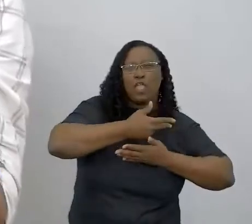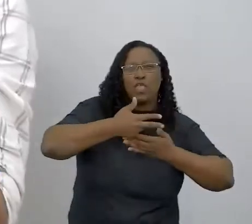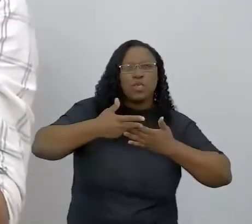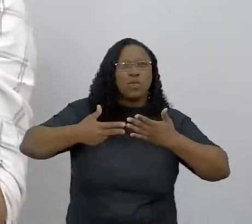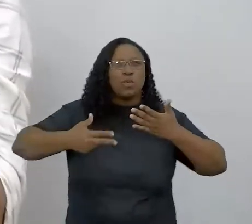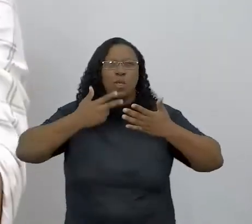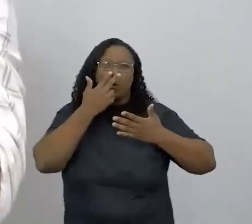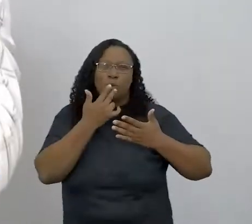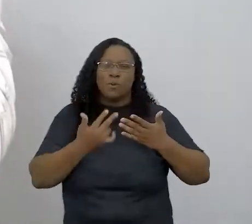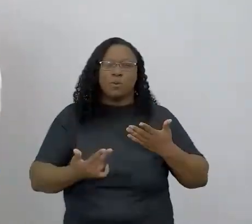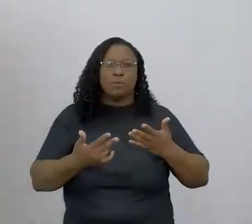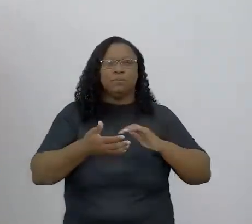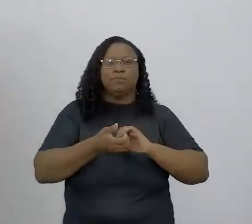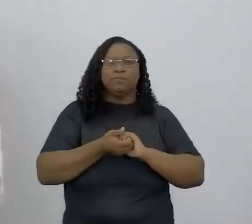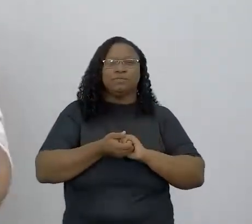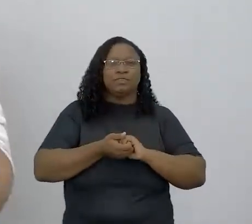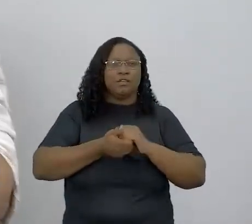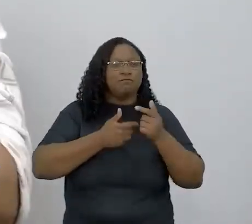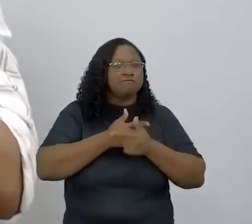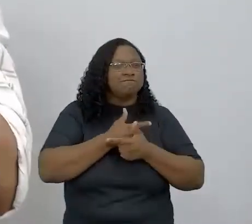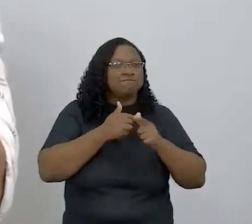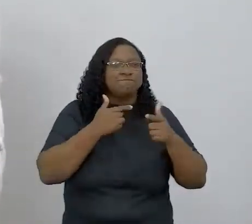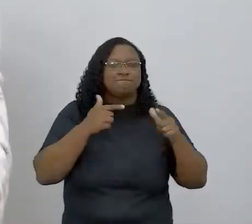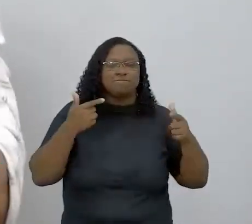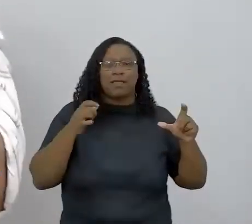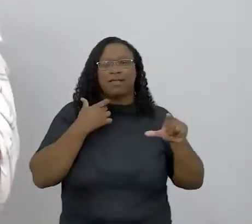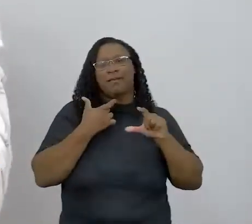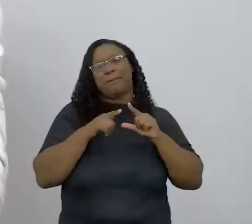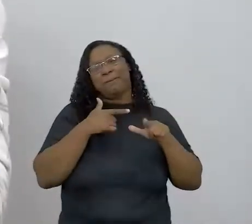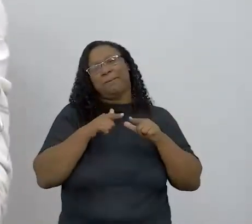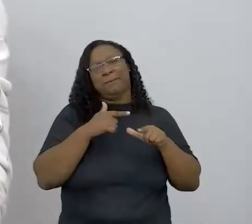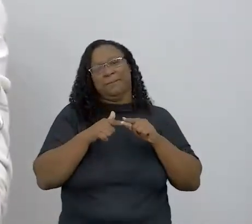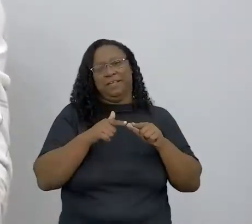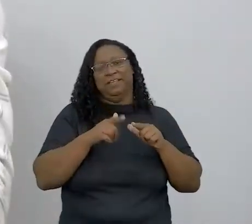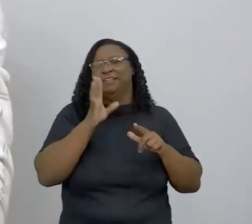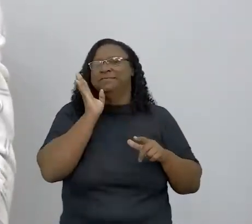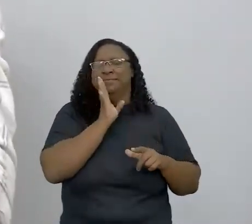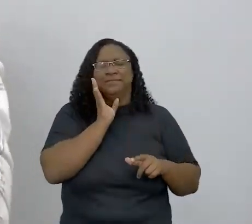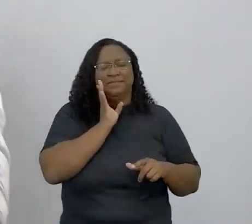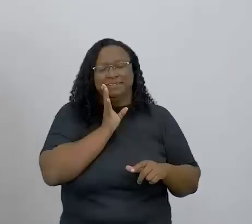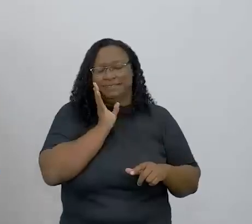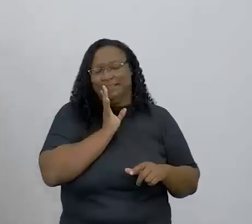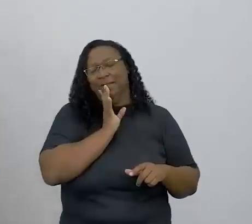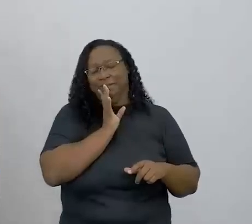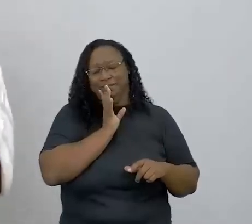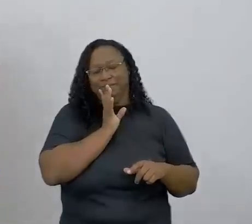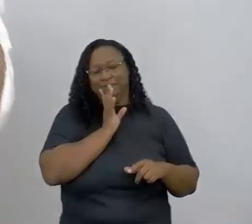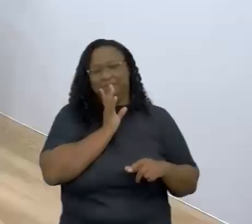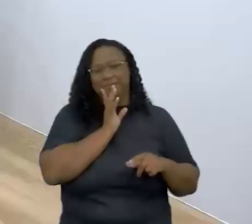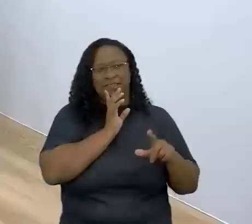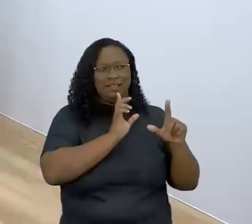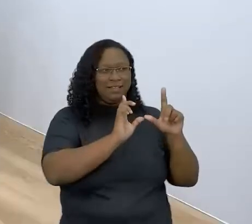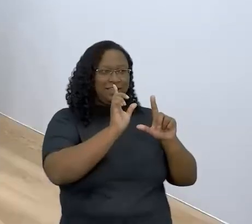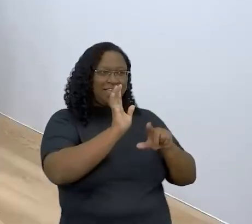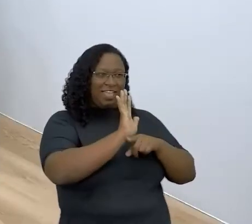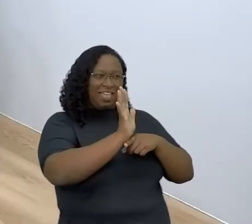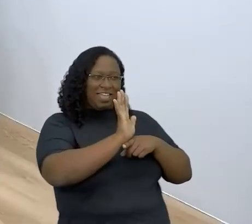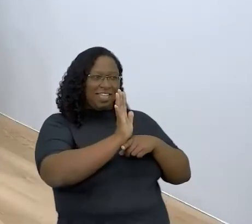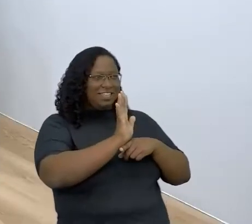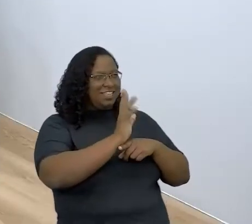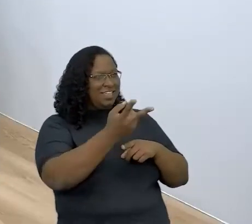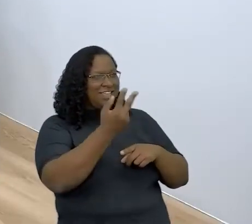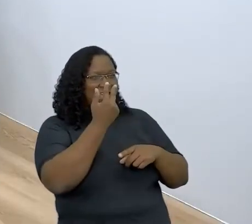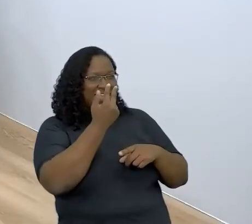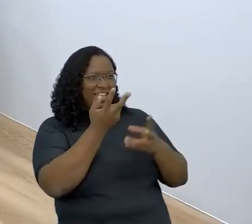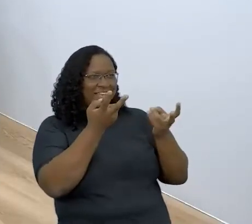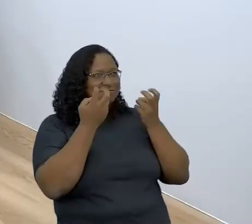crianças entenderem. Isso é um trabalho gigantesco, isso é trabalho muito grande, muito legal. E você vai assistindo o seu vídeo, você vai caçando defeito no vídeo, eu percebi.